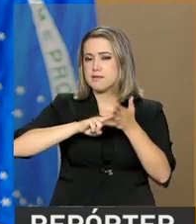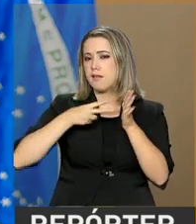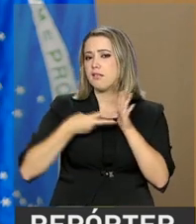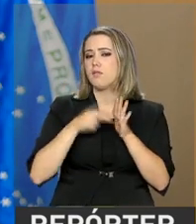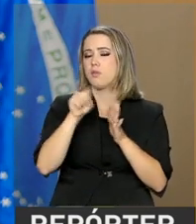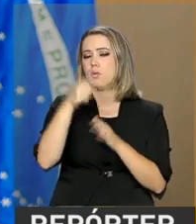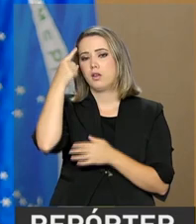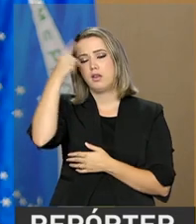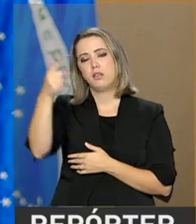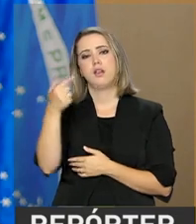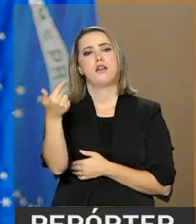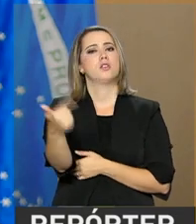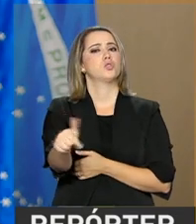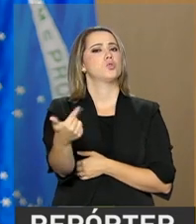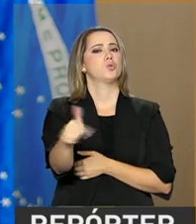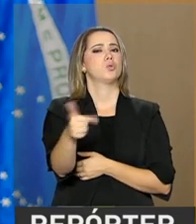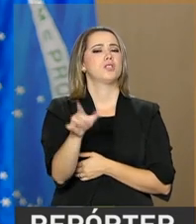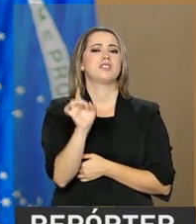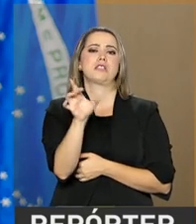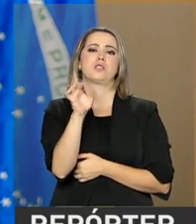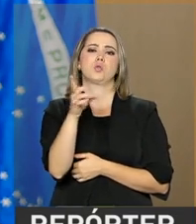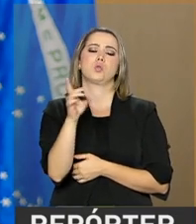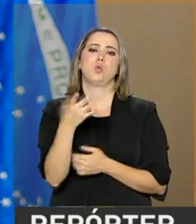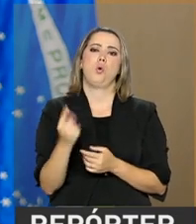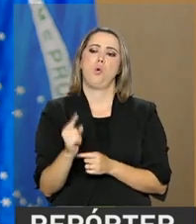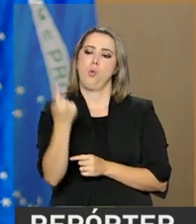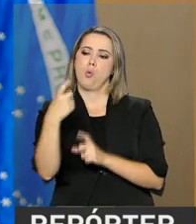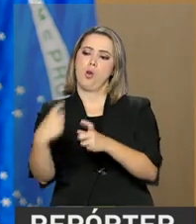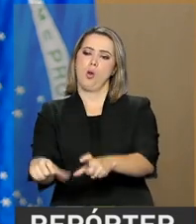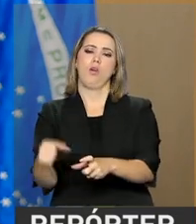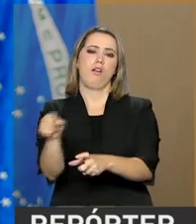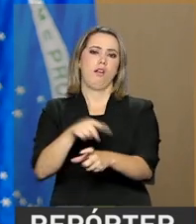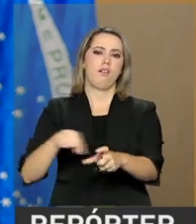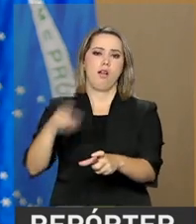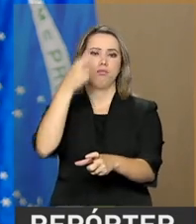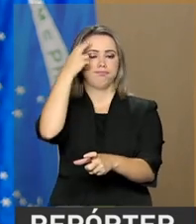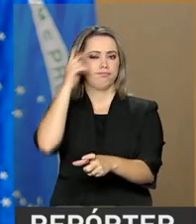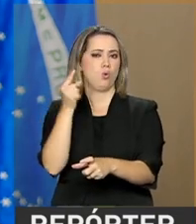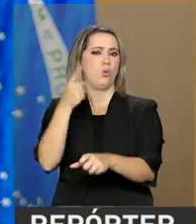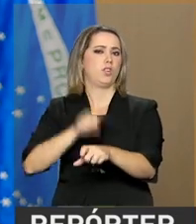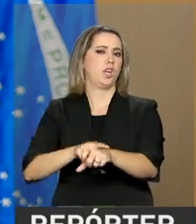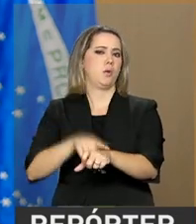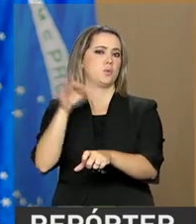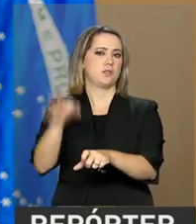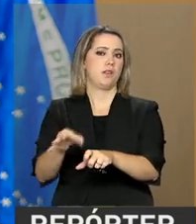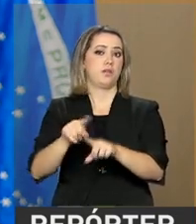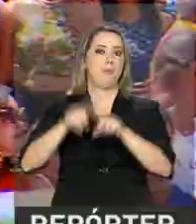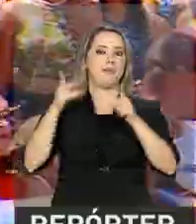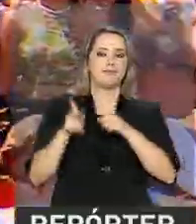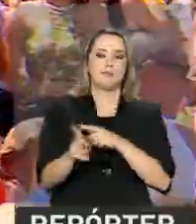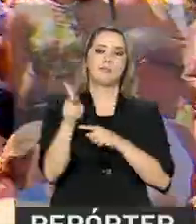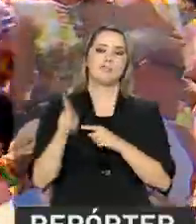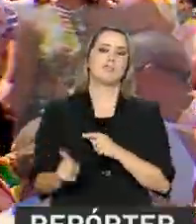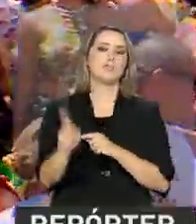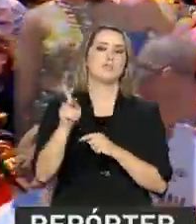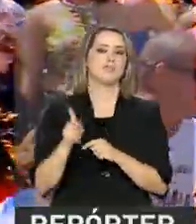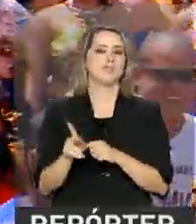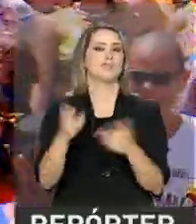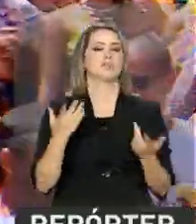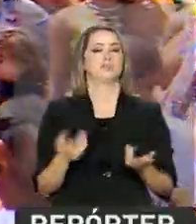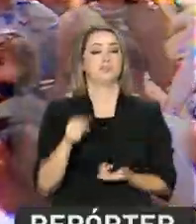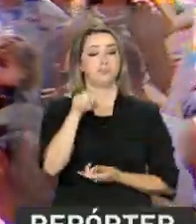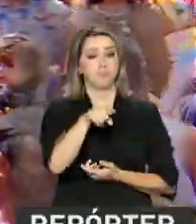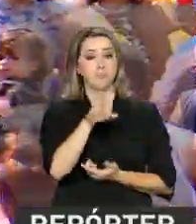de você não ter apenas expressões em determinados momentos, mas que isso seja permanente. Pernambuco é o